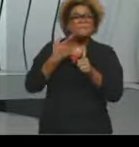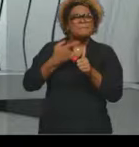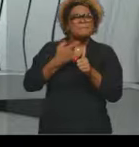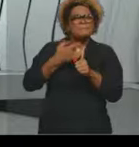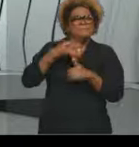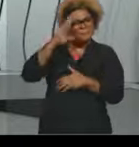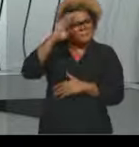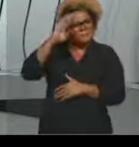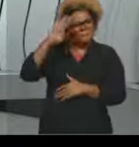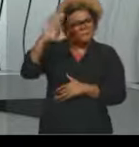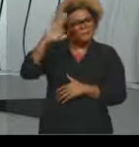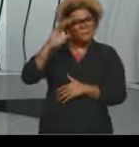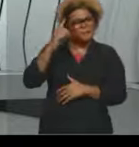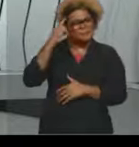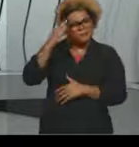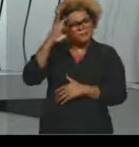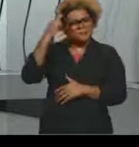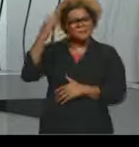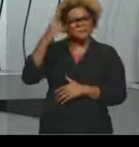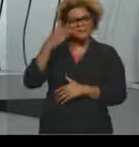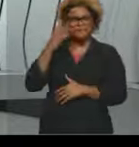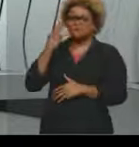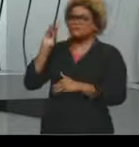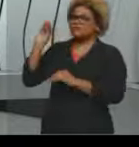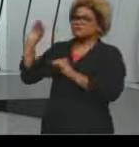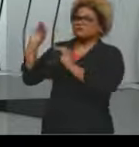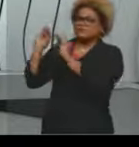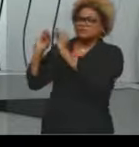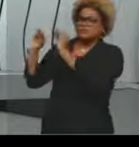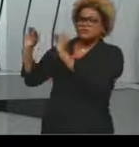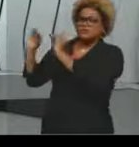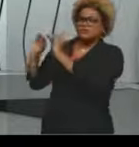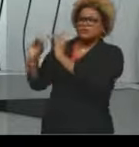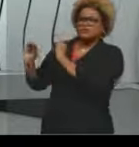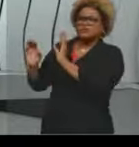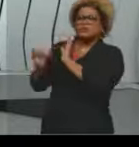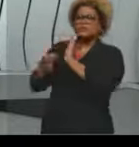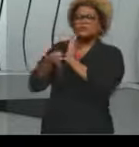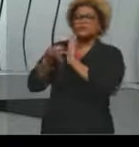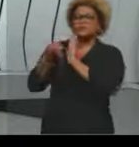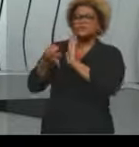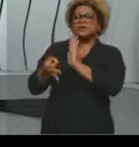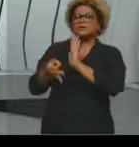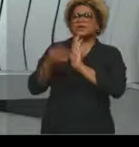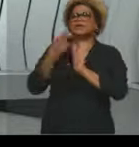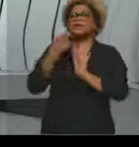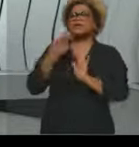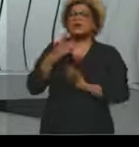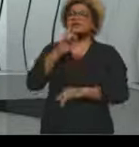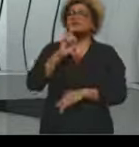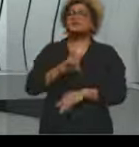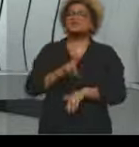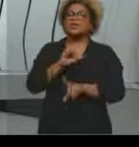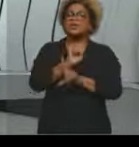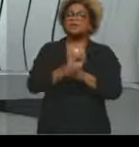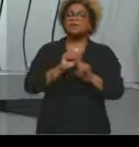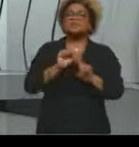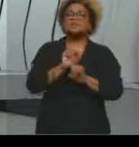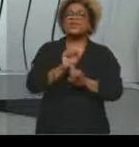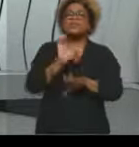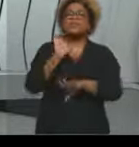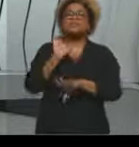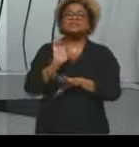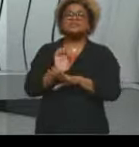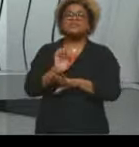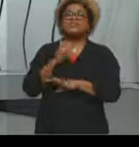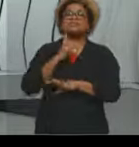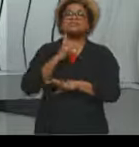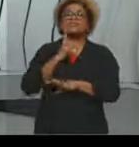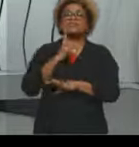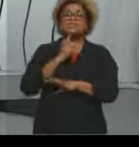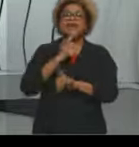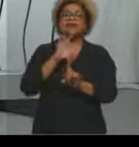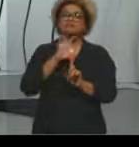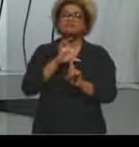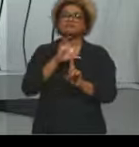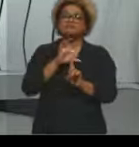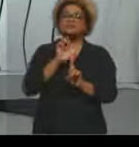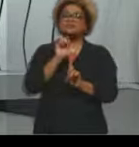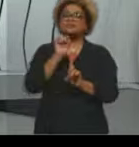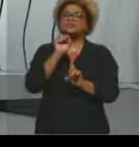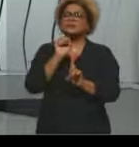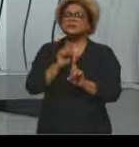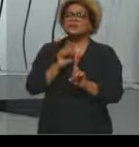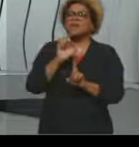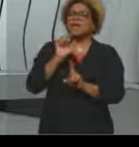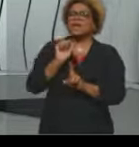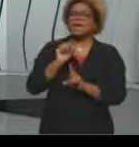aqui algumas sugestões, né, a gente pode tratar aí dos direitos sociais, de um Estado que é intervencionista, né, que busca